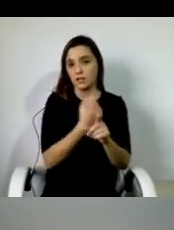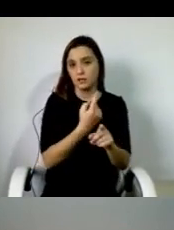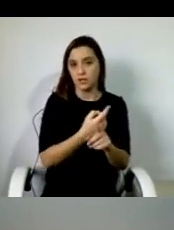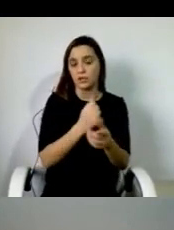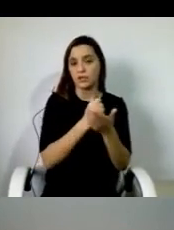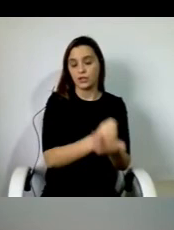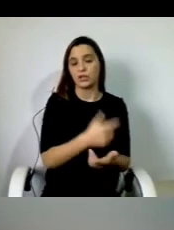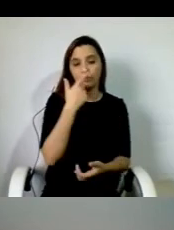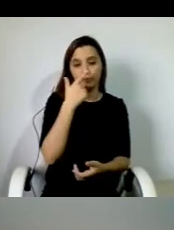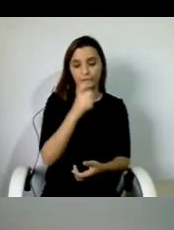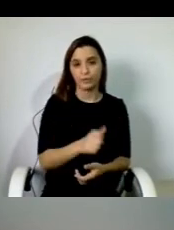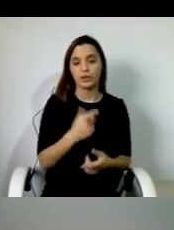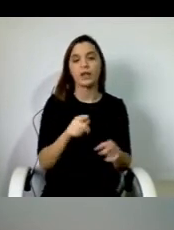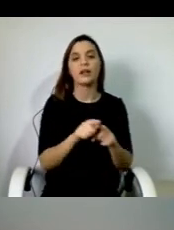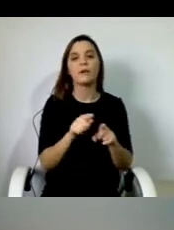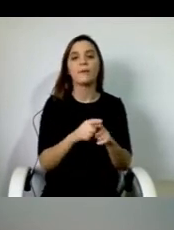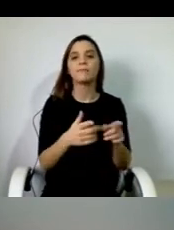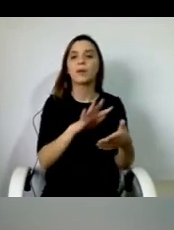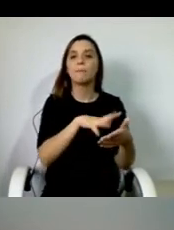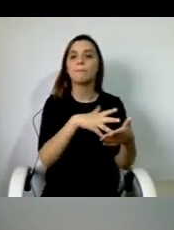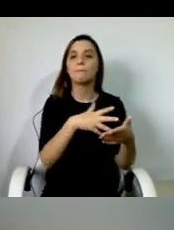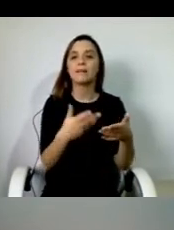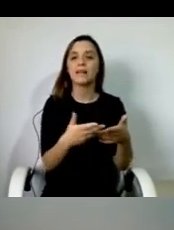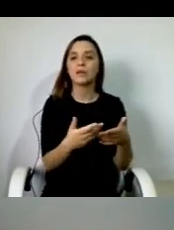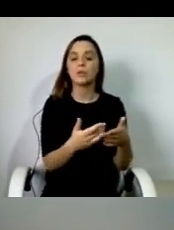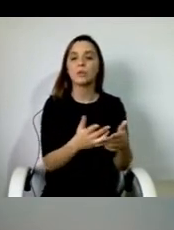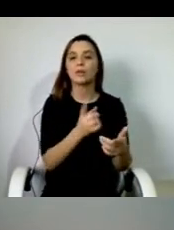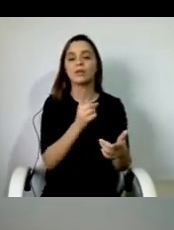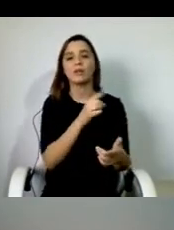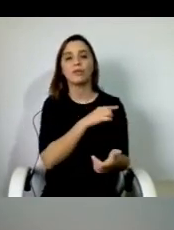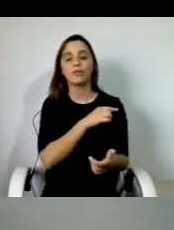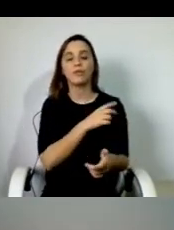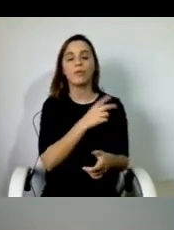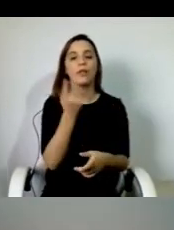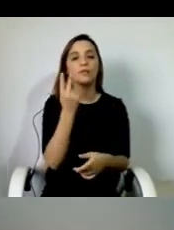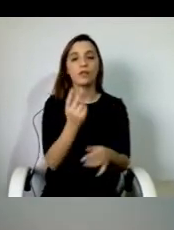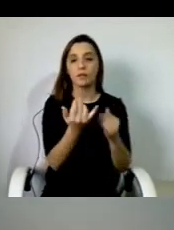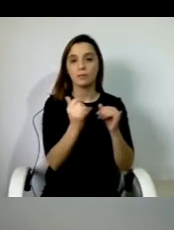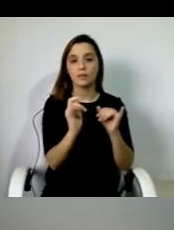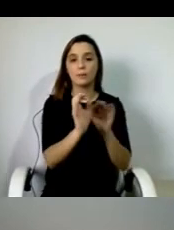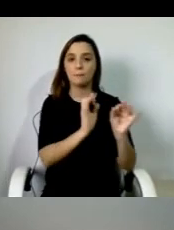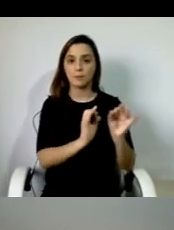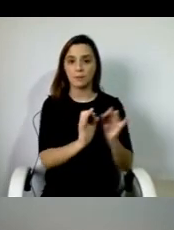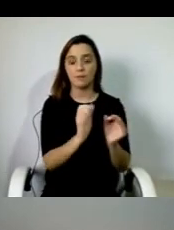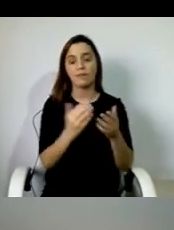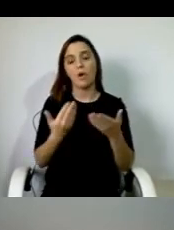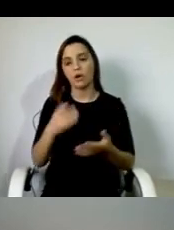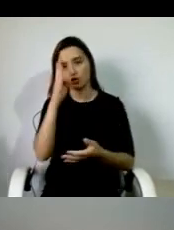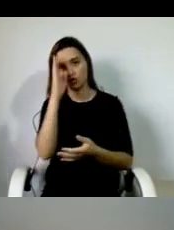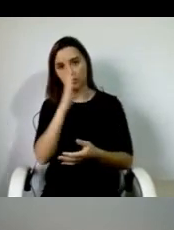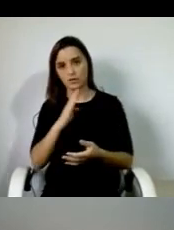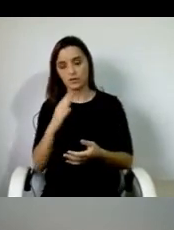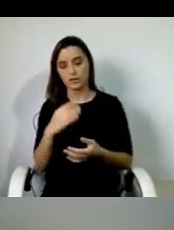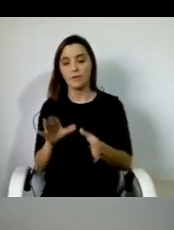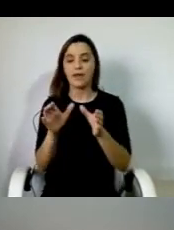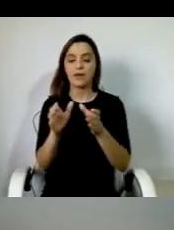plano individual de vida independente. Agora, nós sabemos que o beneficiário e a equipa técnica do CAVI elaboram um PIAAP